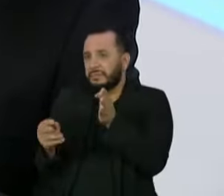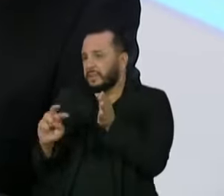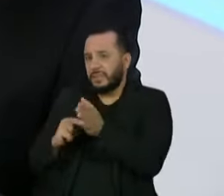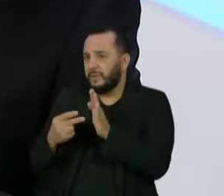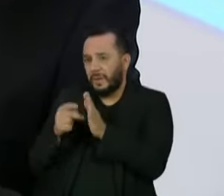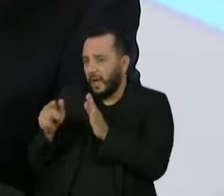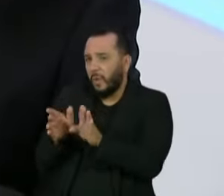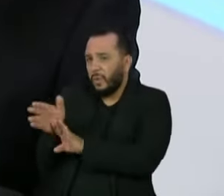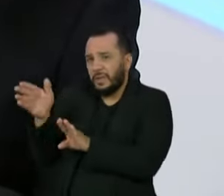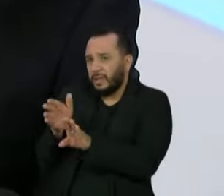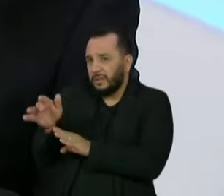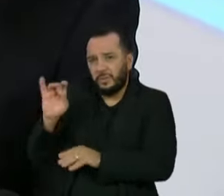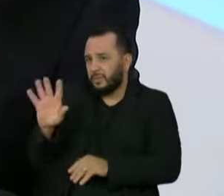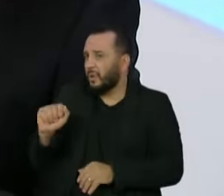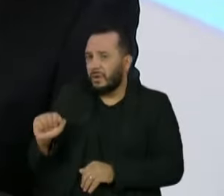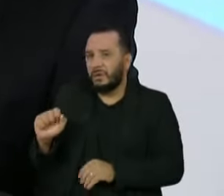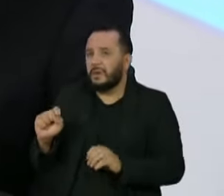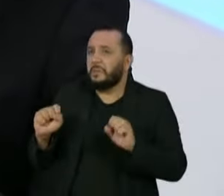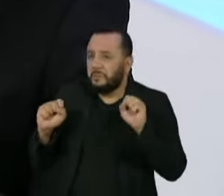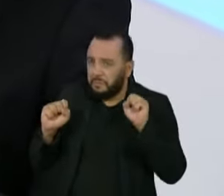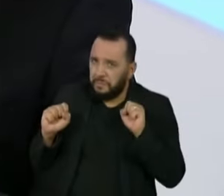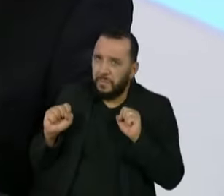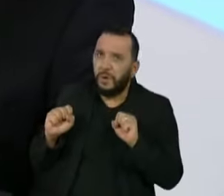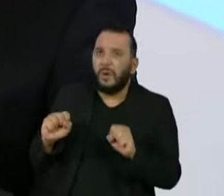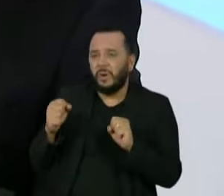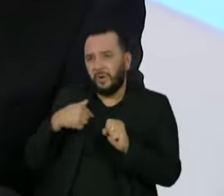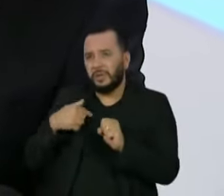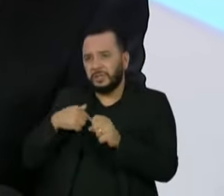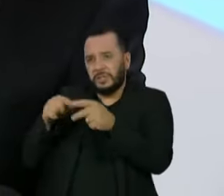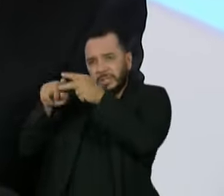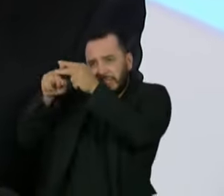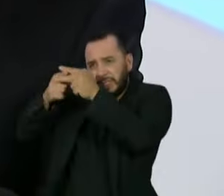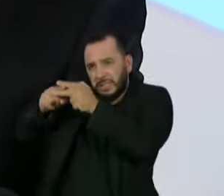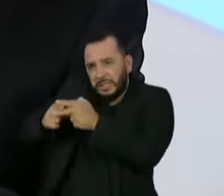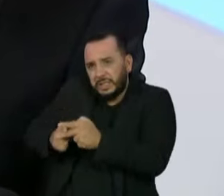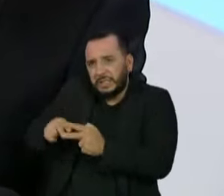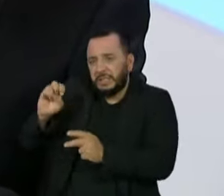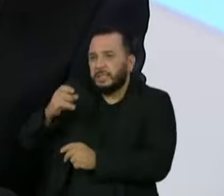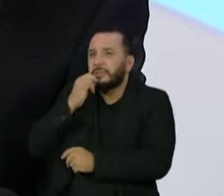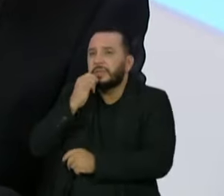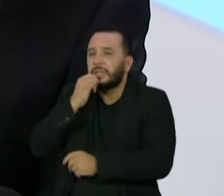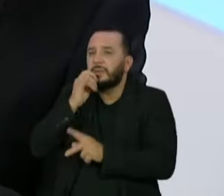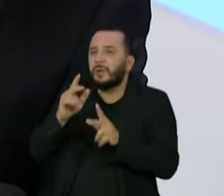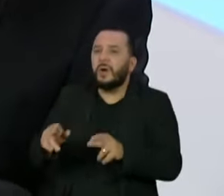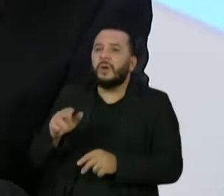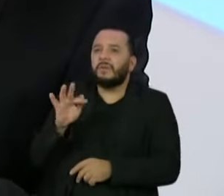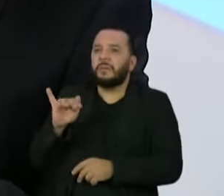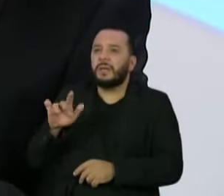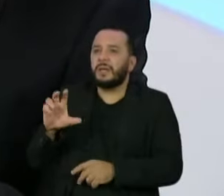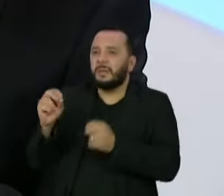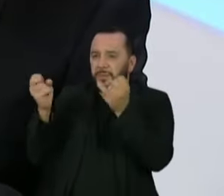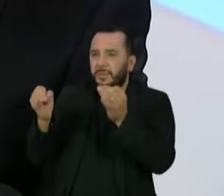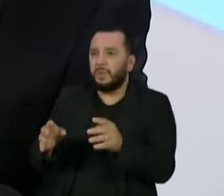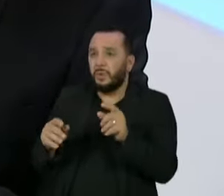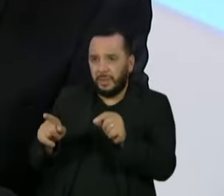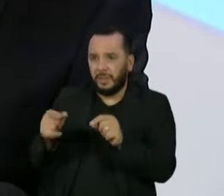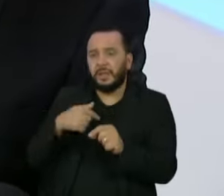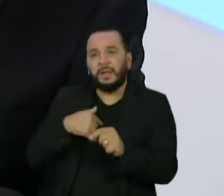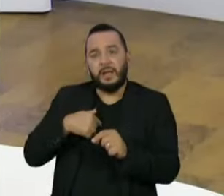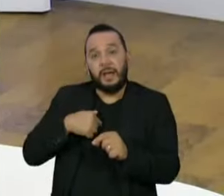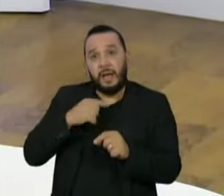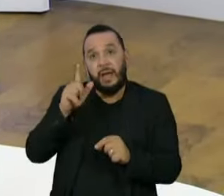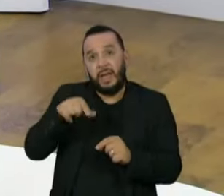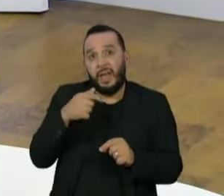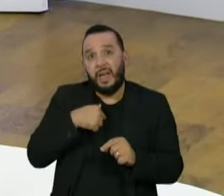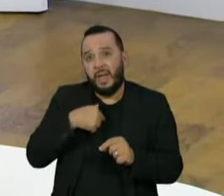daquilo ali, você pode ter uma composição total de mais tipificações. Então, por exemplo, o Fabiano vê muito bem configurado o genocídio, que eu não vejo. Mas